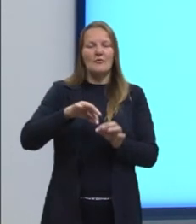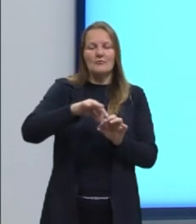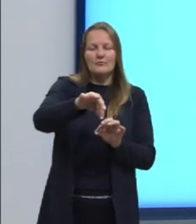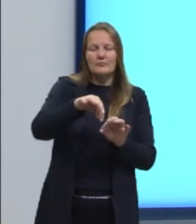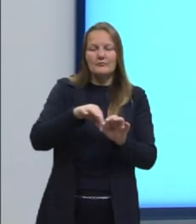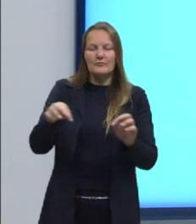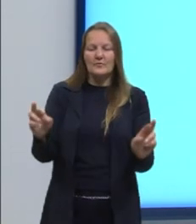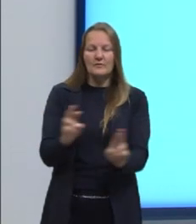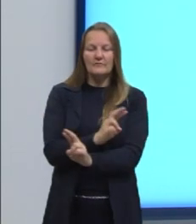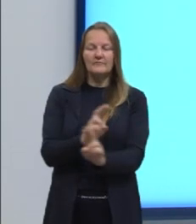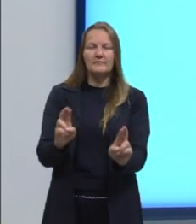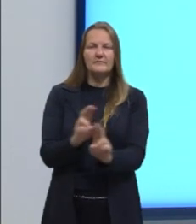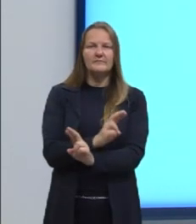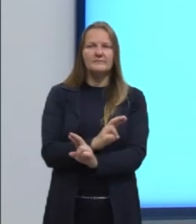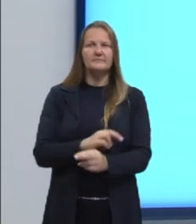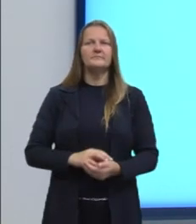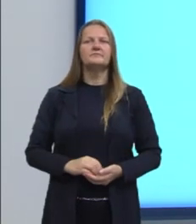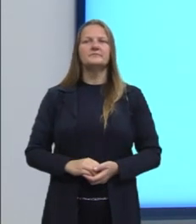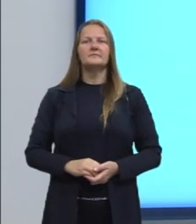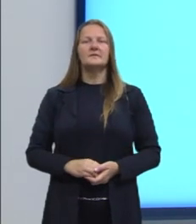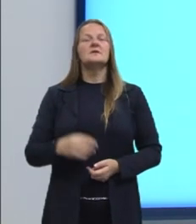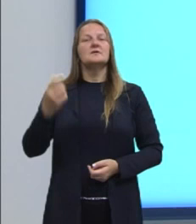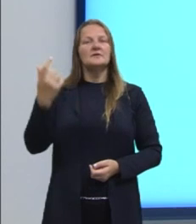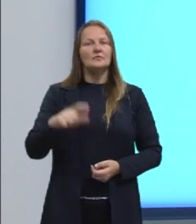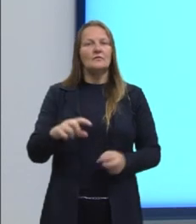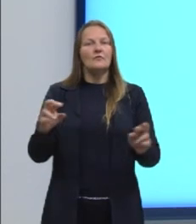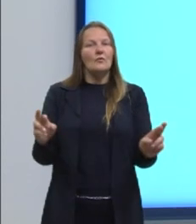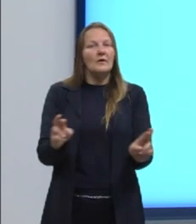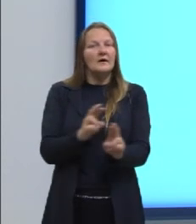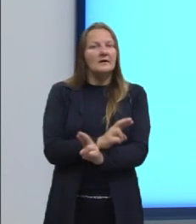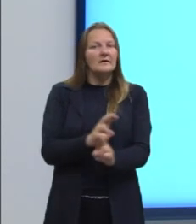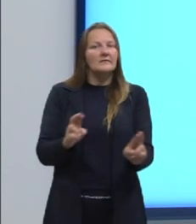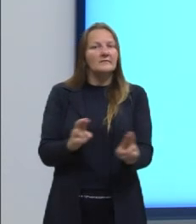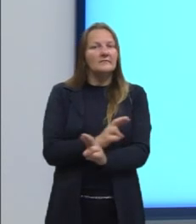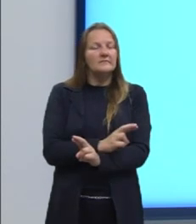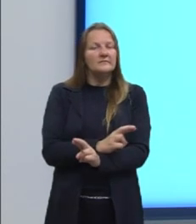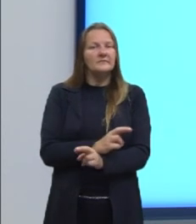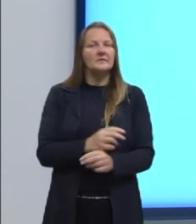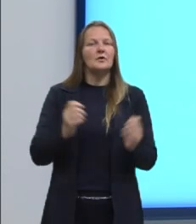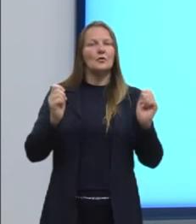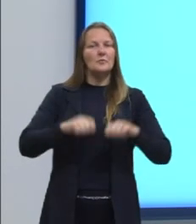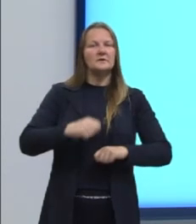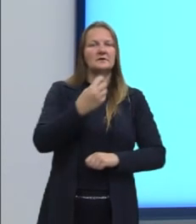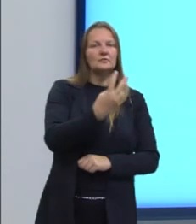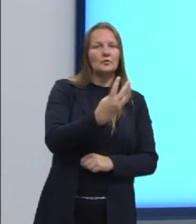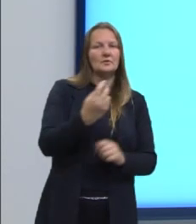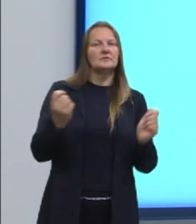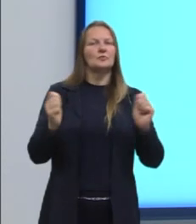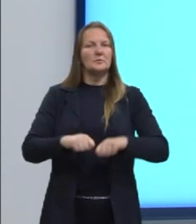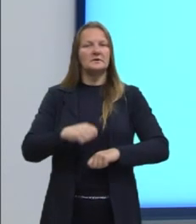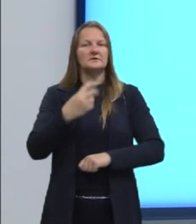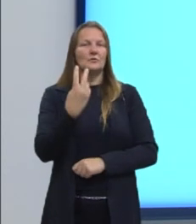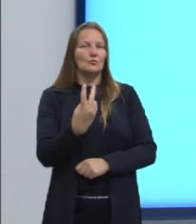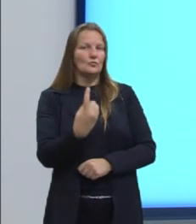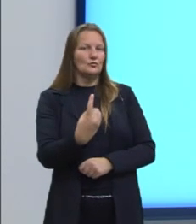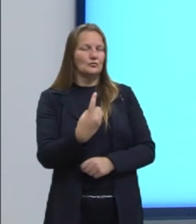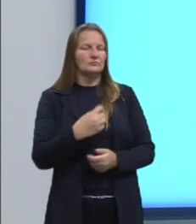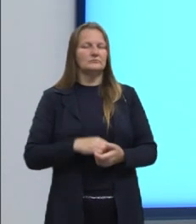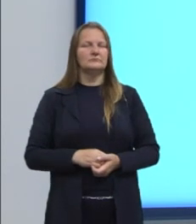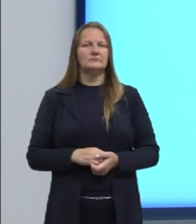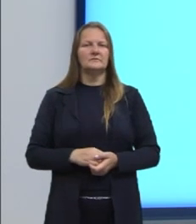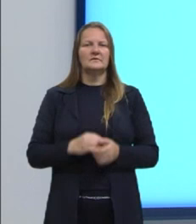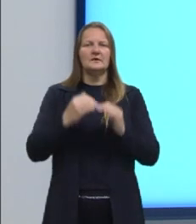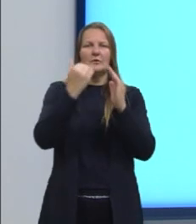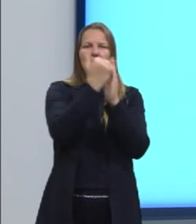medidas. Aqui, novamente, relacionado com a competência 2 e também com a competência 1. É uma